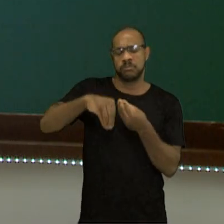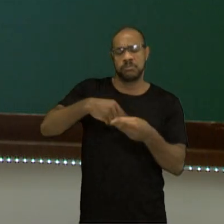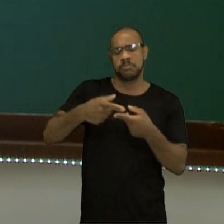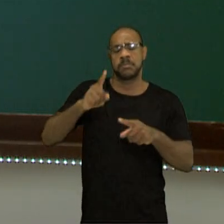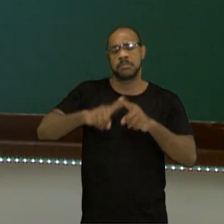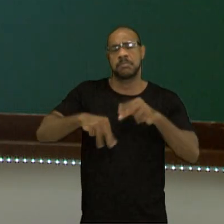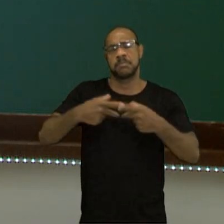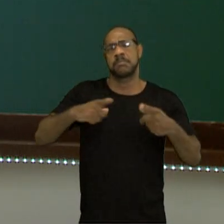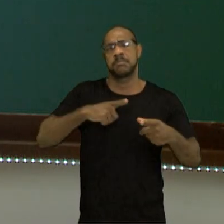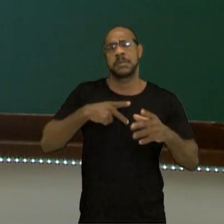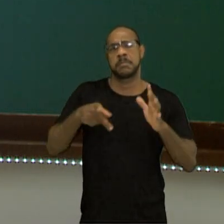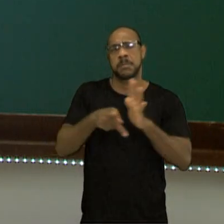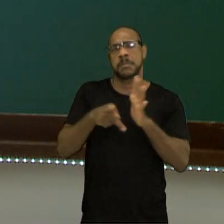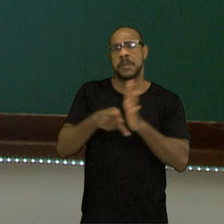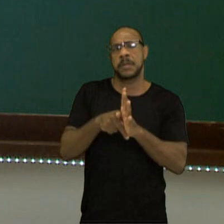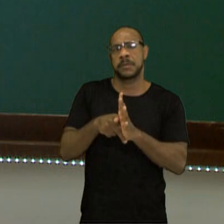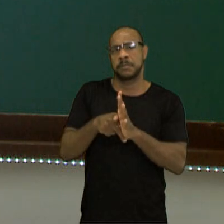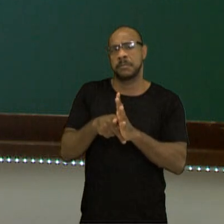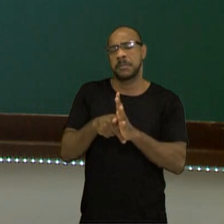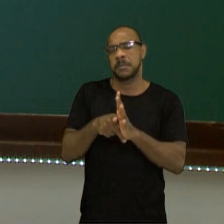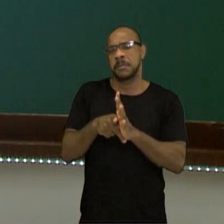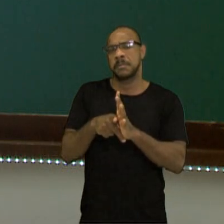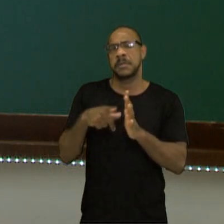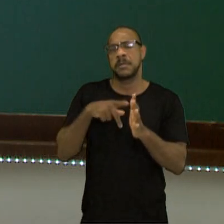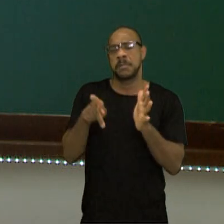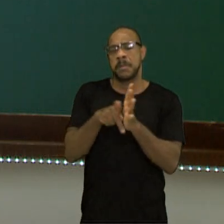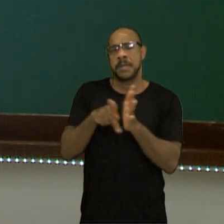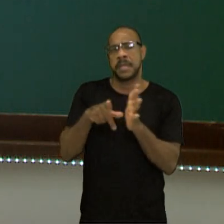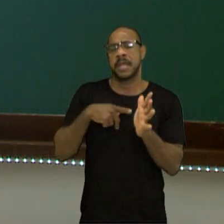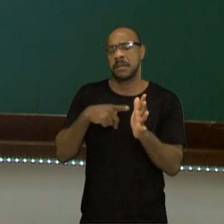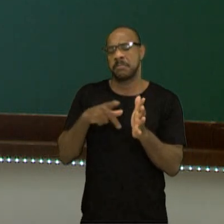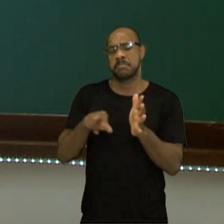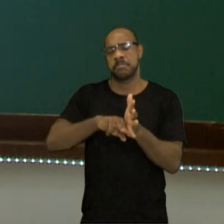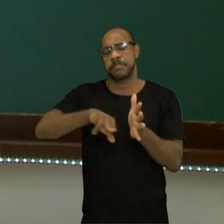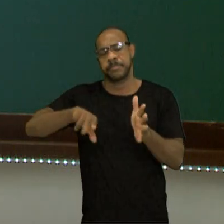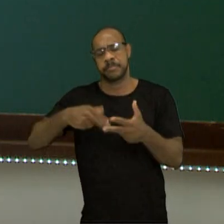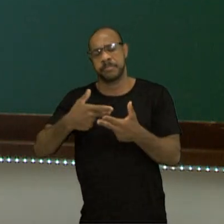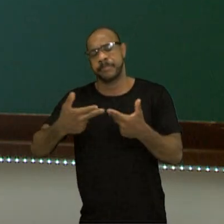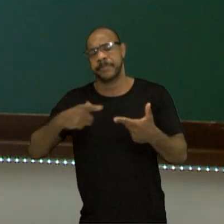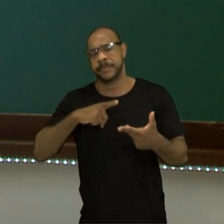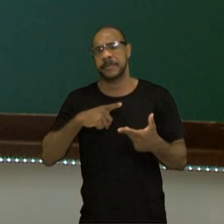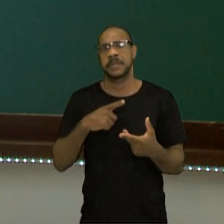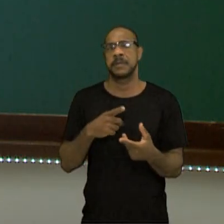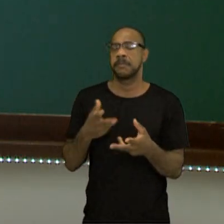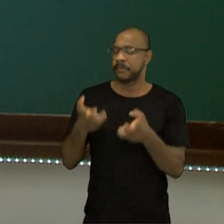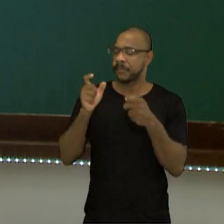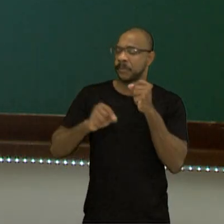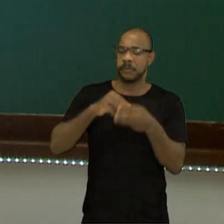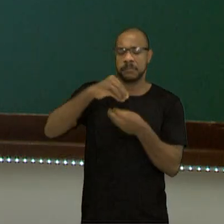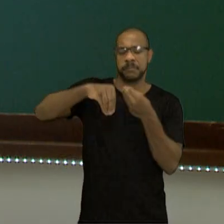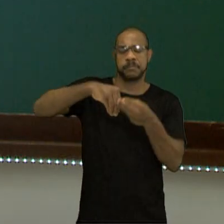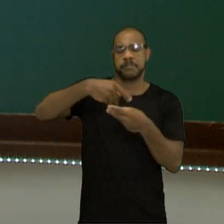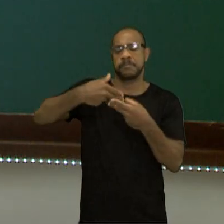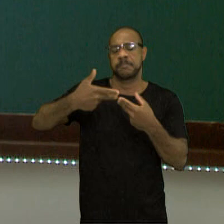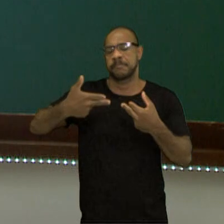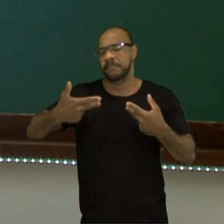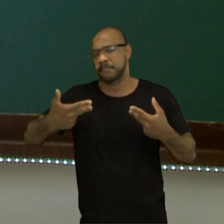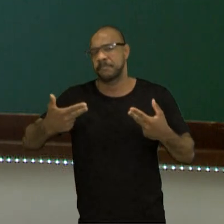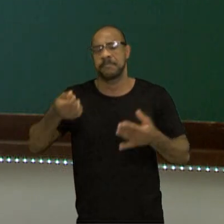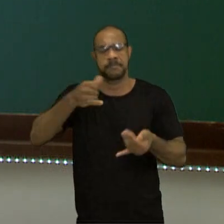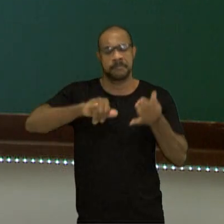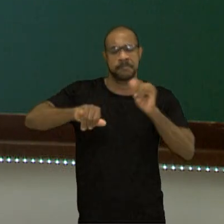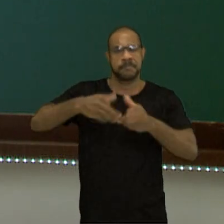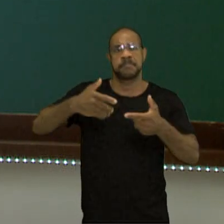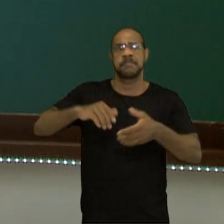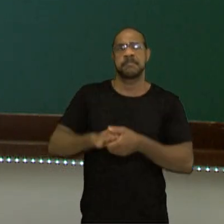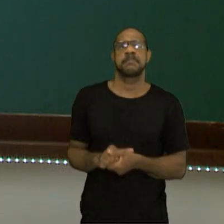material que tem propriedades específicas, nós temos que nos ater aos elementos químicos. Substâncias simples